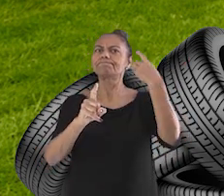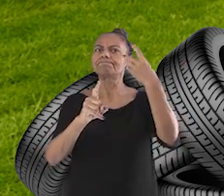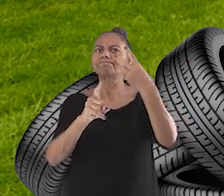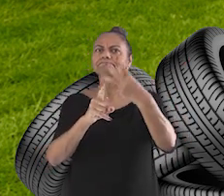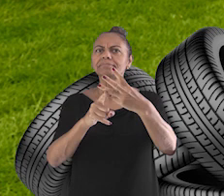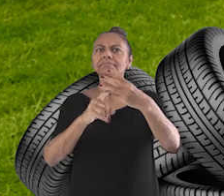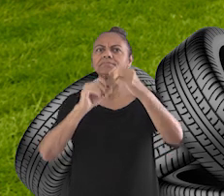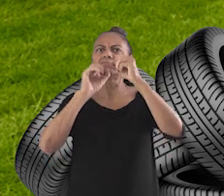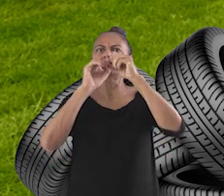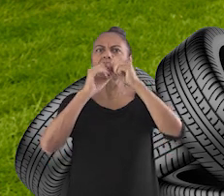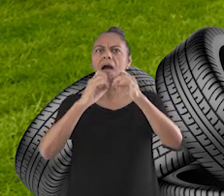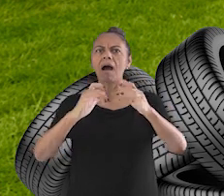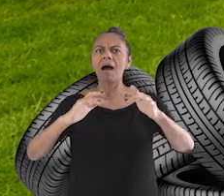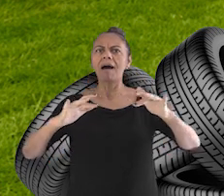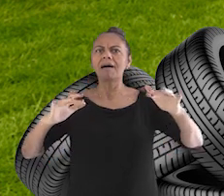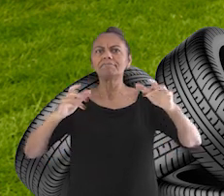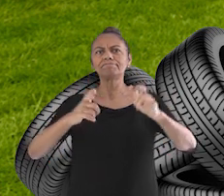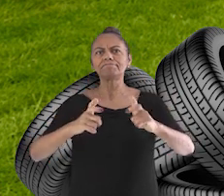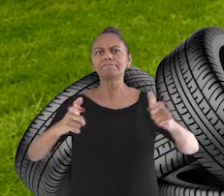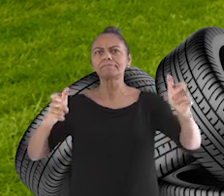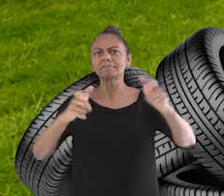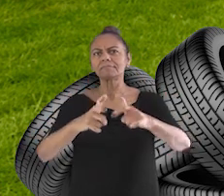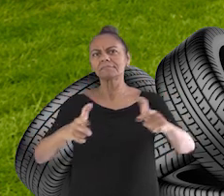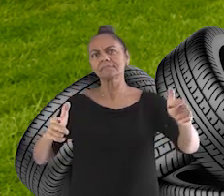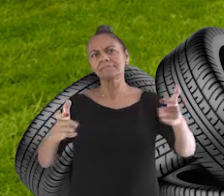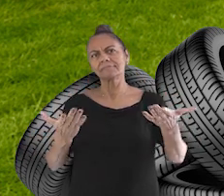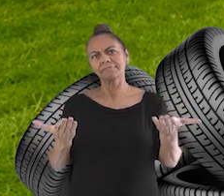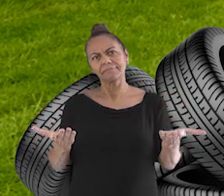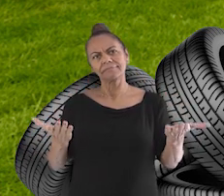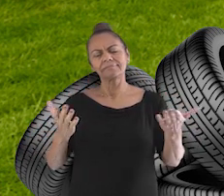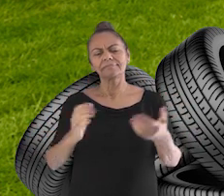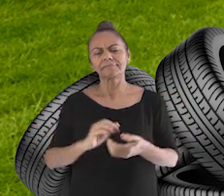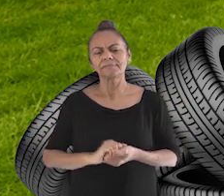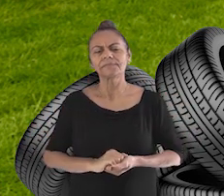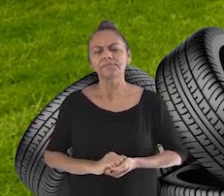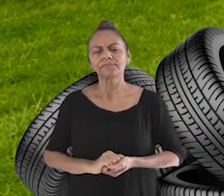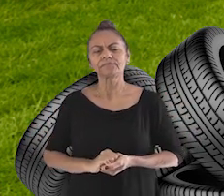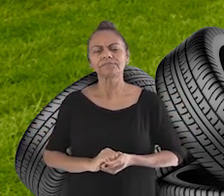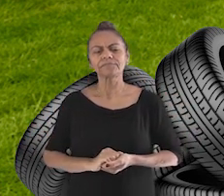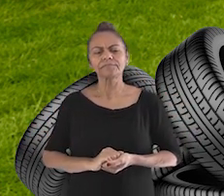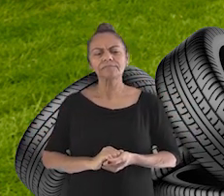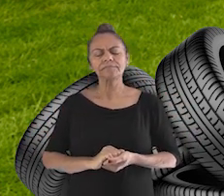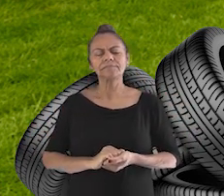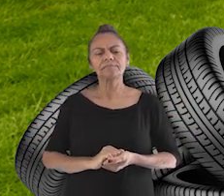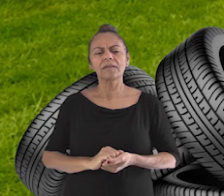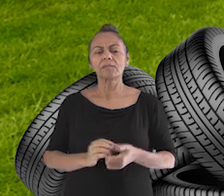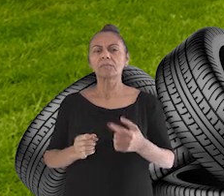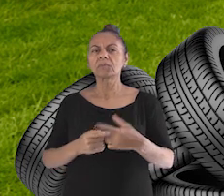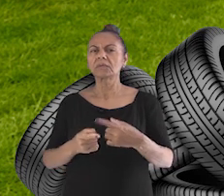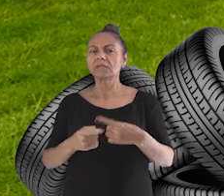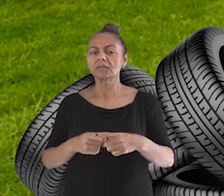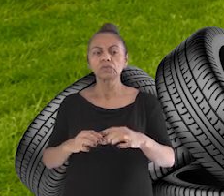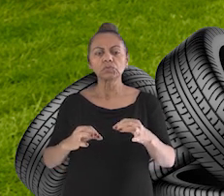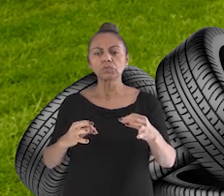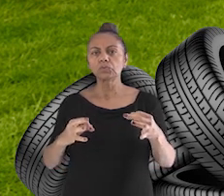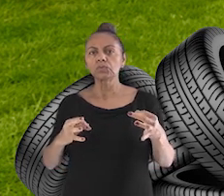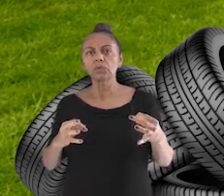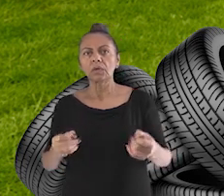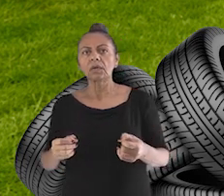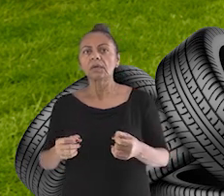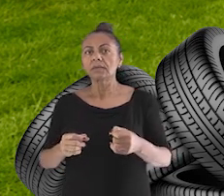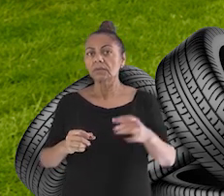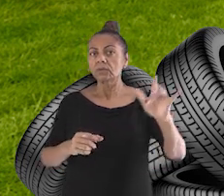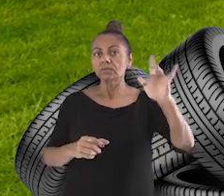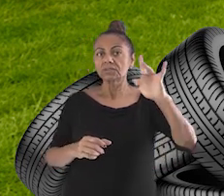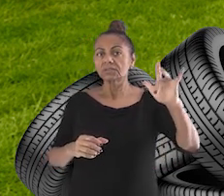pode acontecer. Devemos cuidar da nossa casa e do nosso quintal. Olhem, todas essas coisas aqui fazem com que o